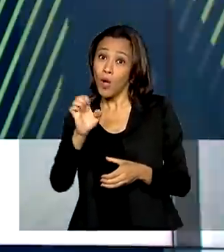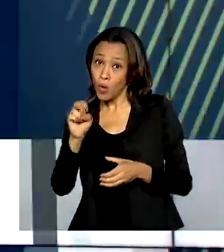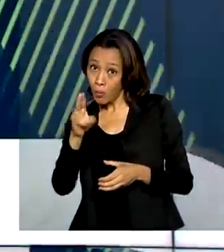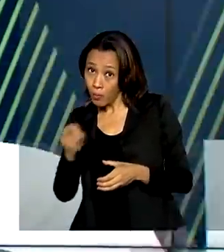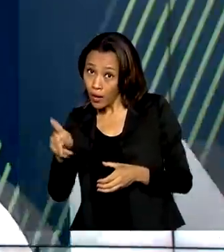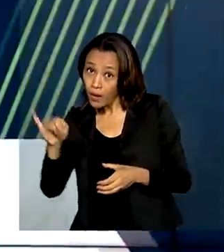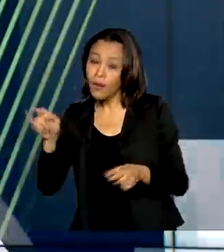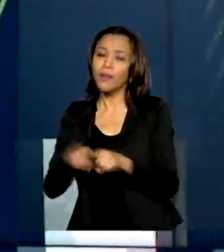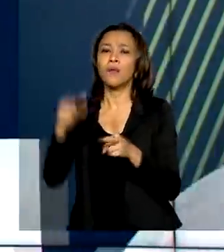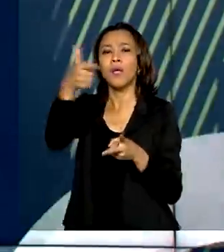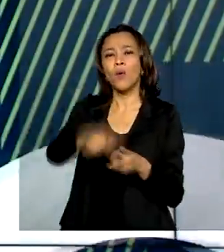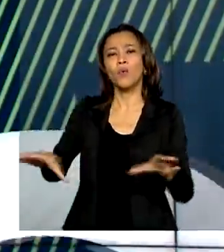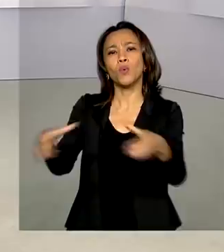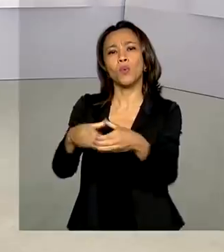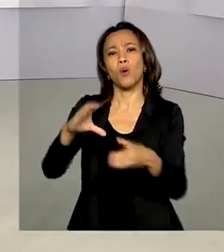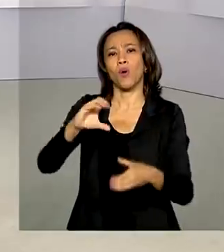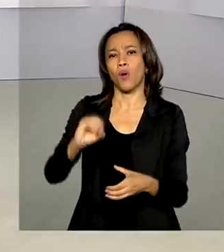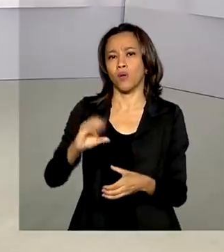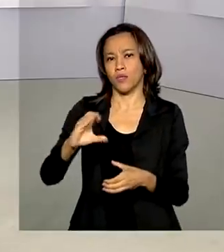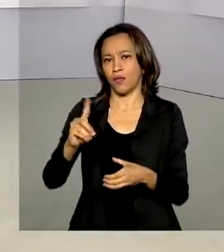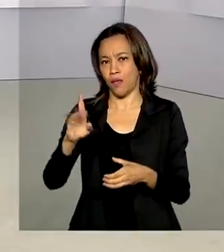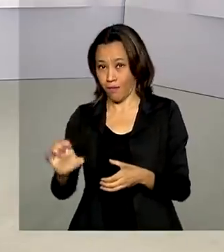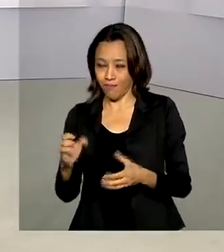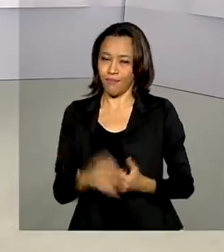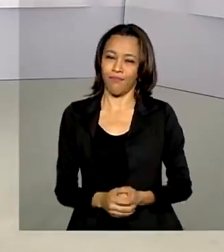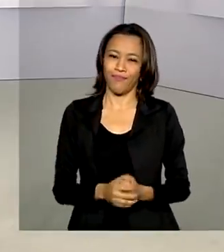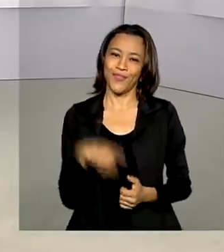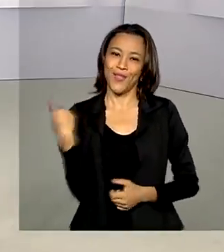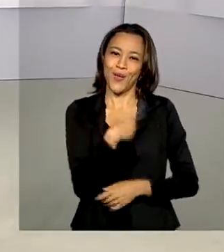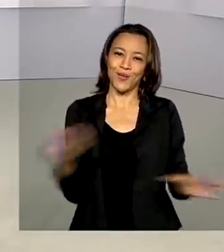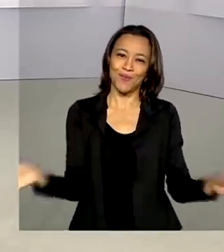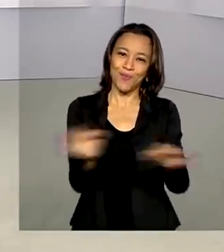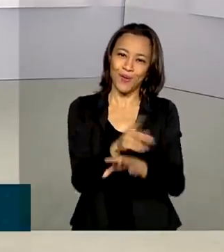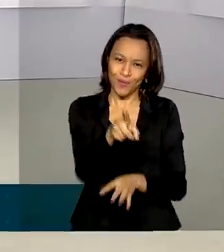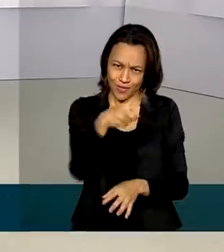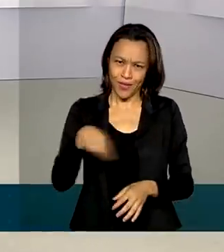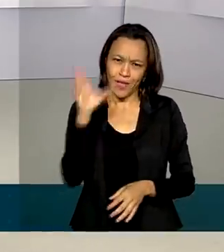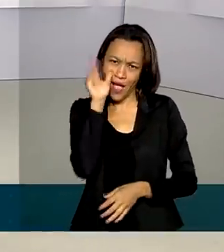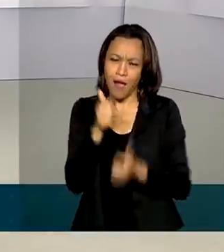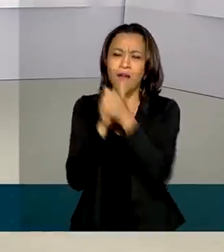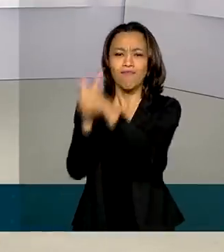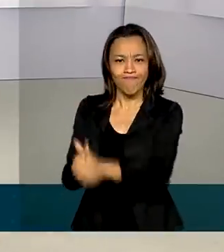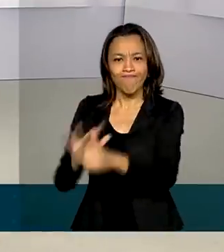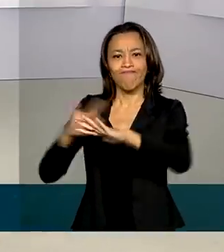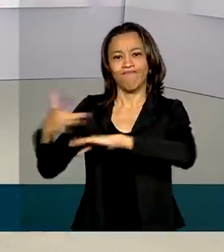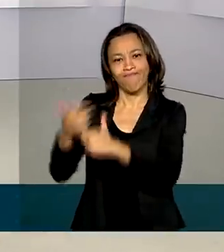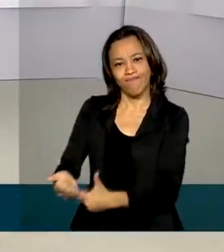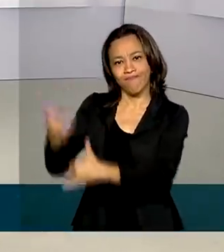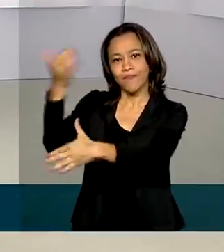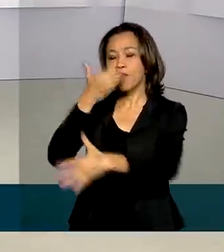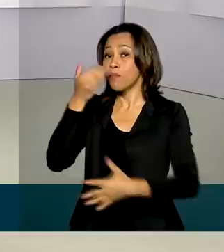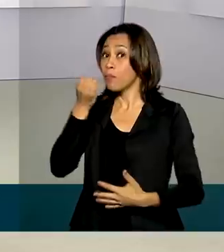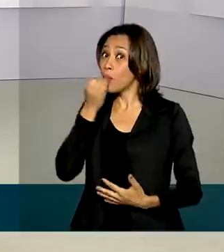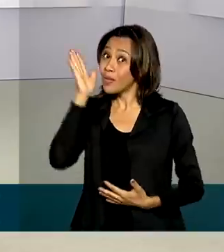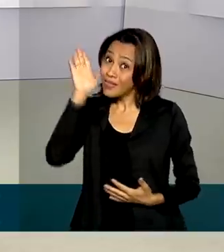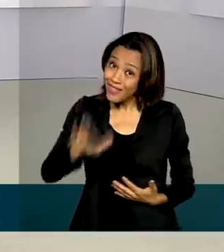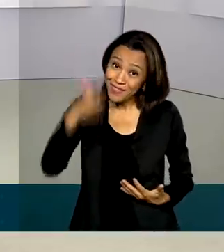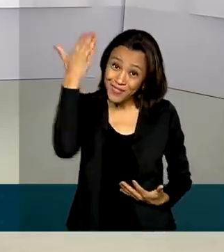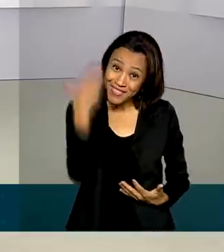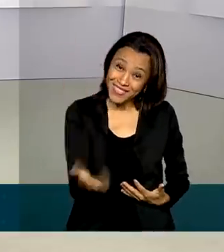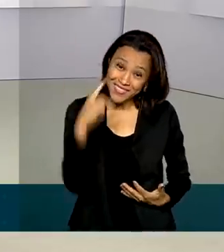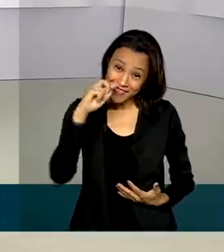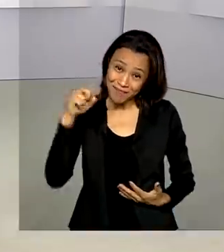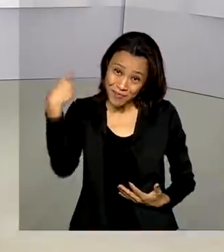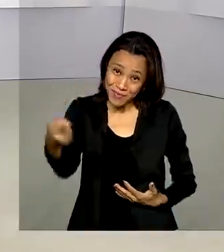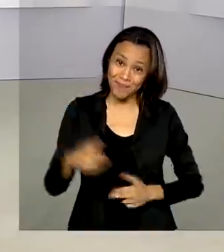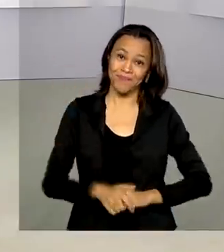Europeia de Livre Comércio. E a gente fica por aqui. Nos acompanhe também pelas redes sociais. Uma boa tarde para você e até a